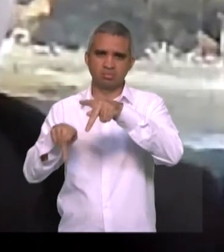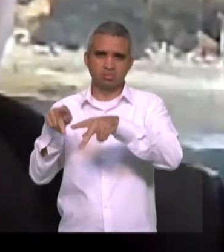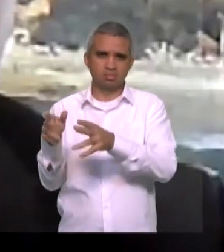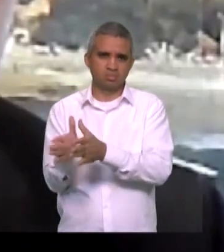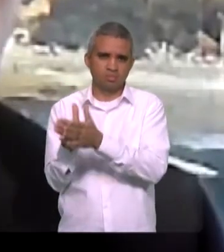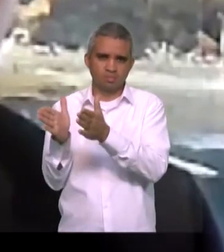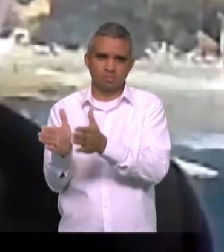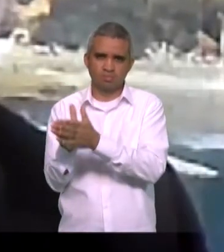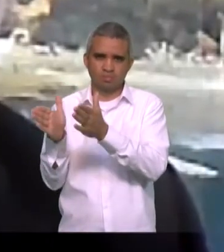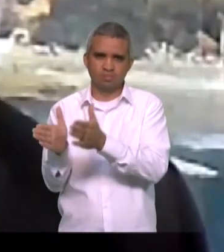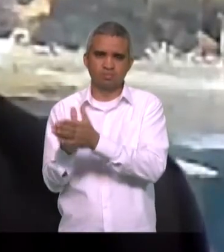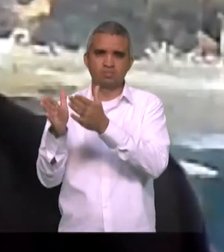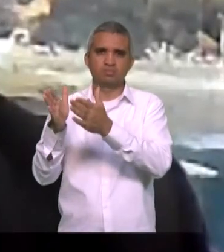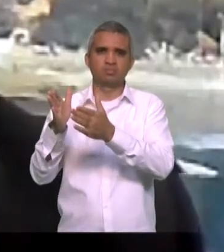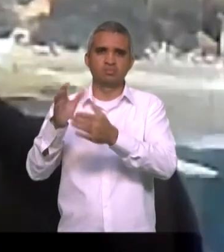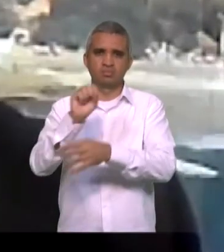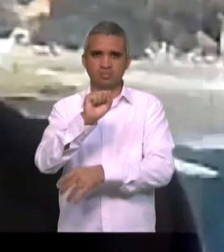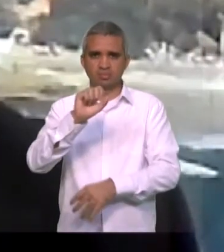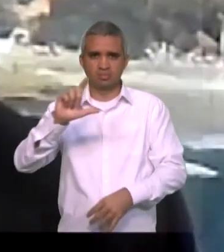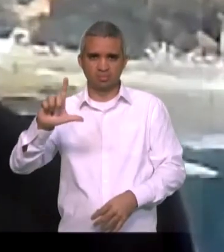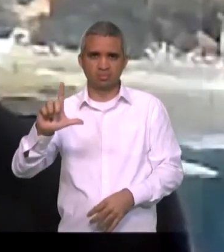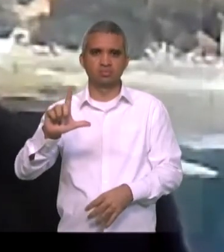nossa capital e do nosso Estado. Meu voto é sim, senhor presidente. Obrigado, presidente.